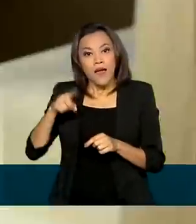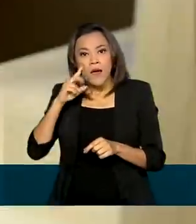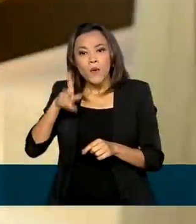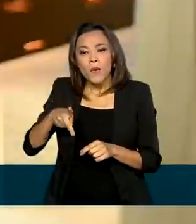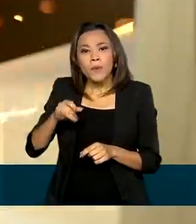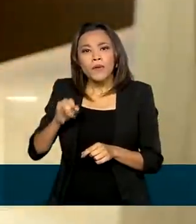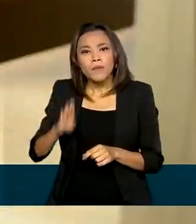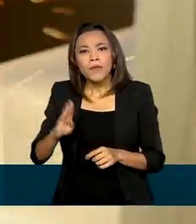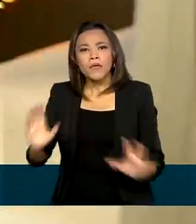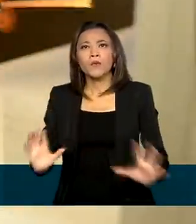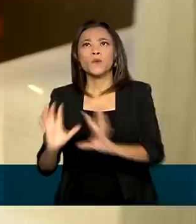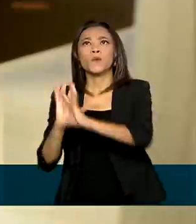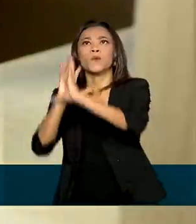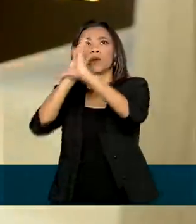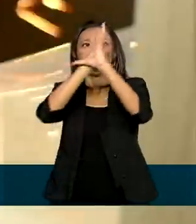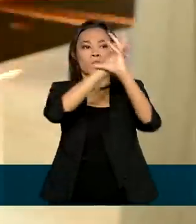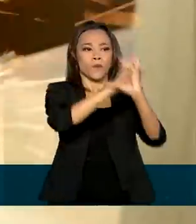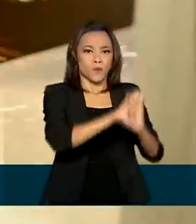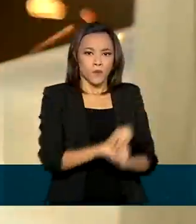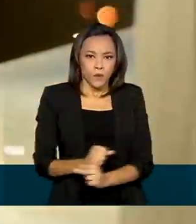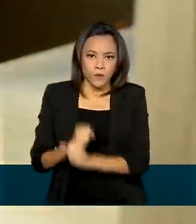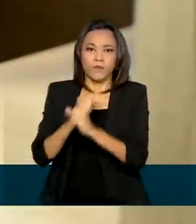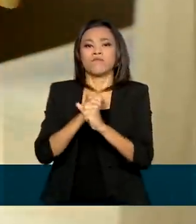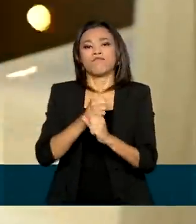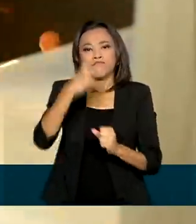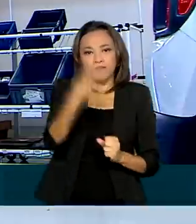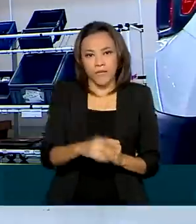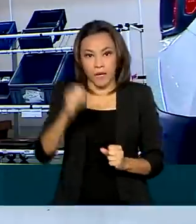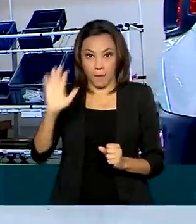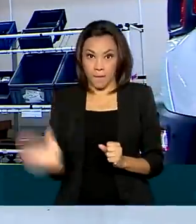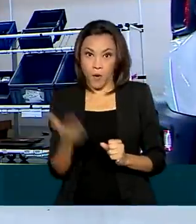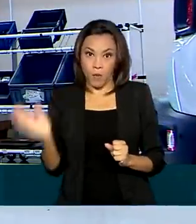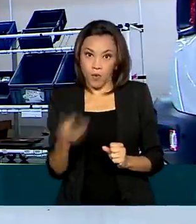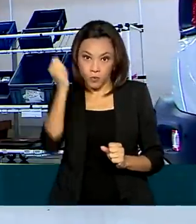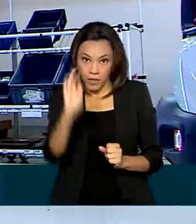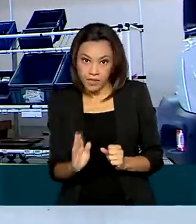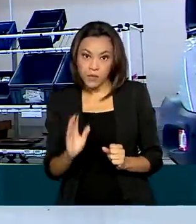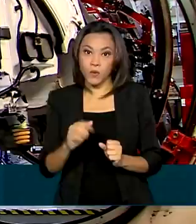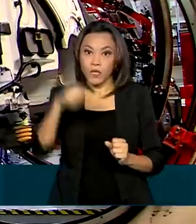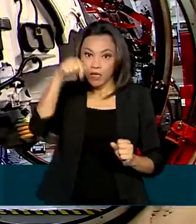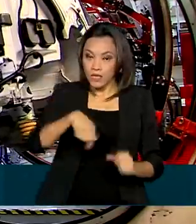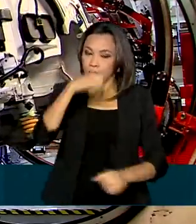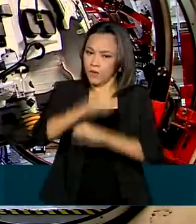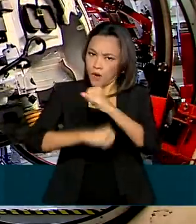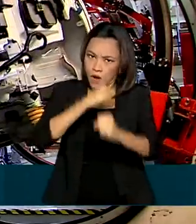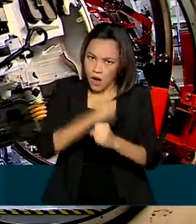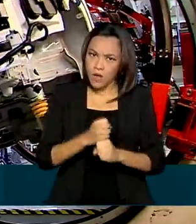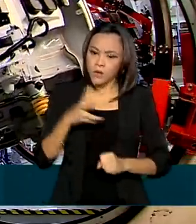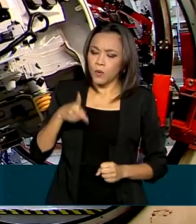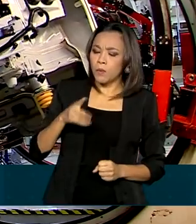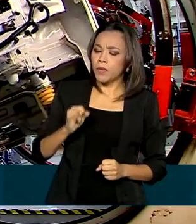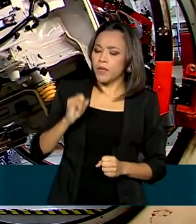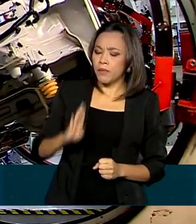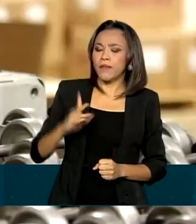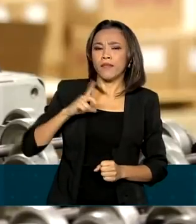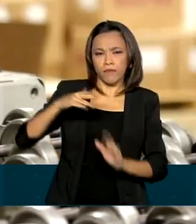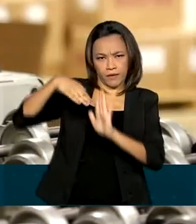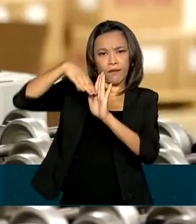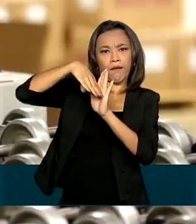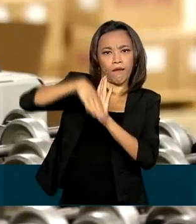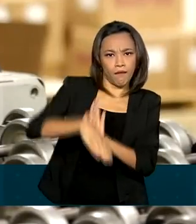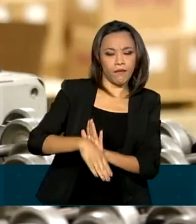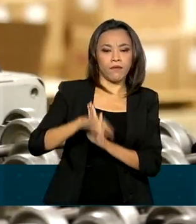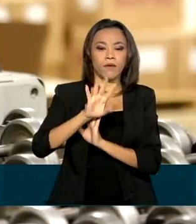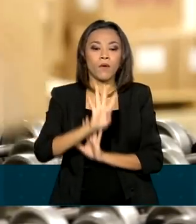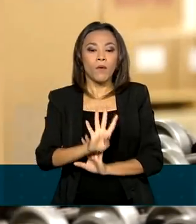Bruto, a soma de todas as riquezas produzidas no país. No acumulado do ano, o PIB registra queda de